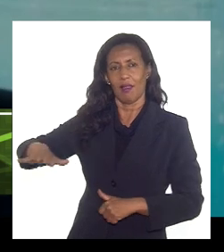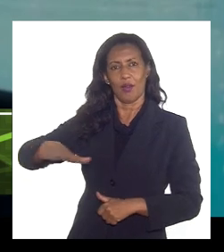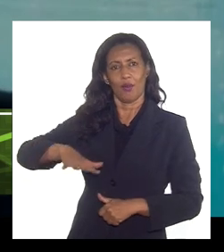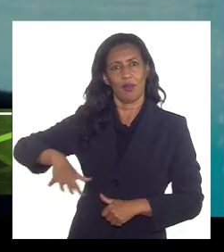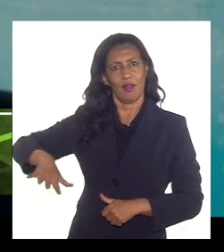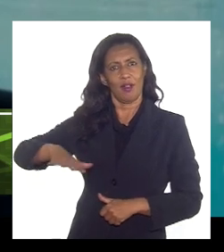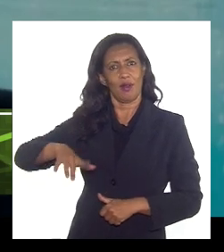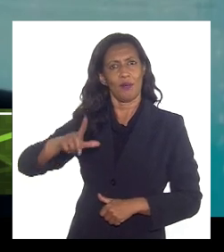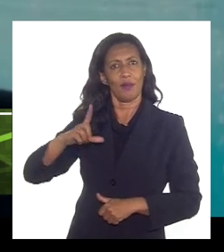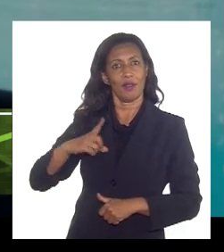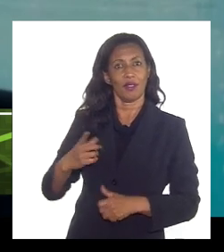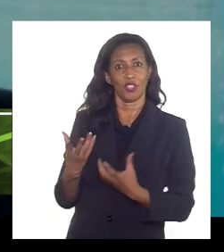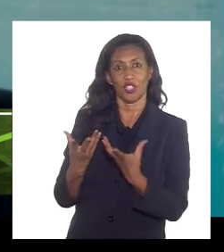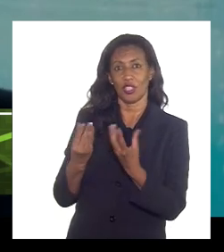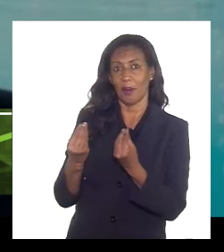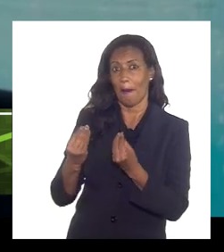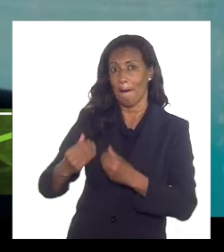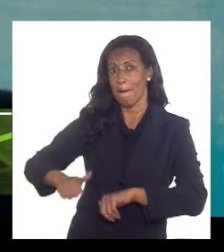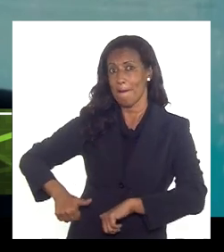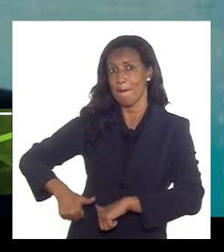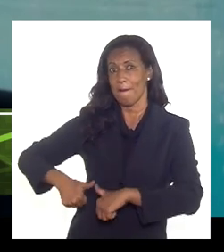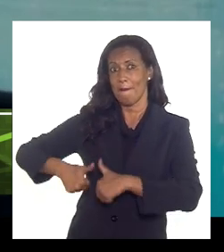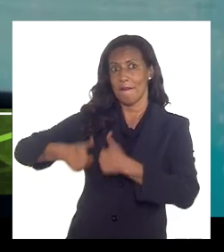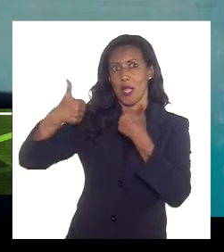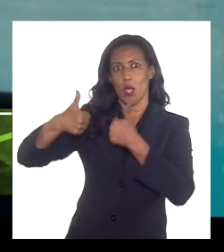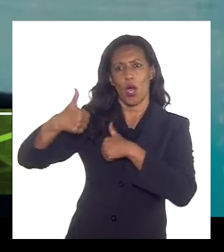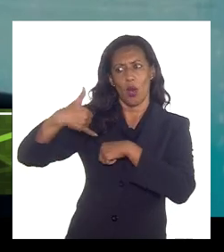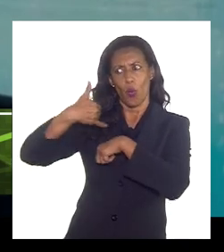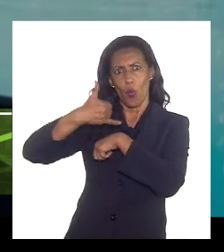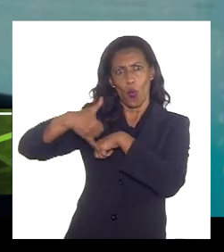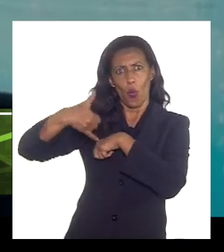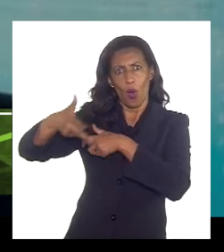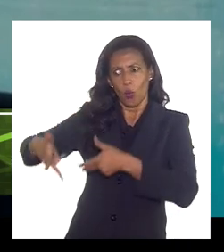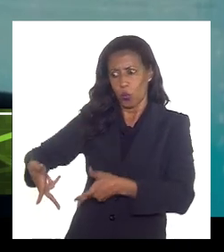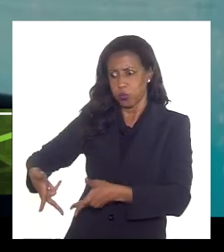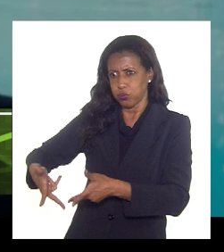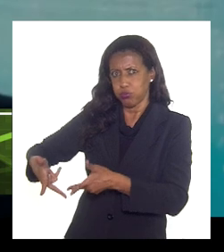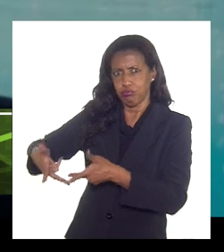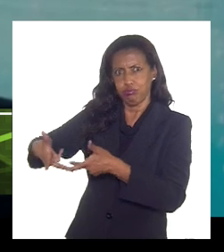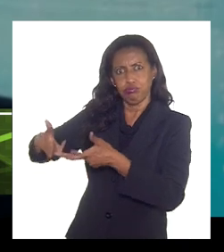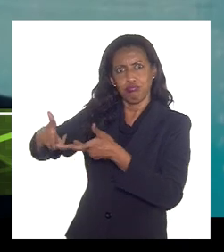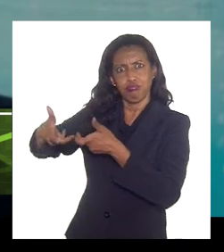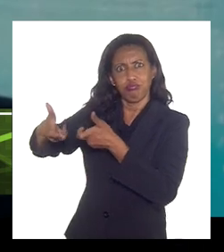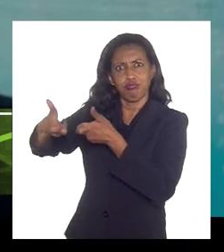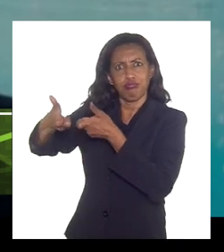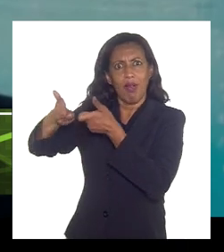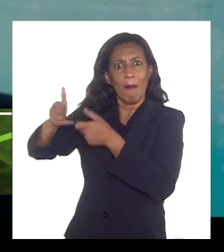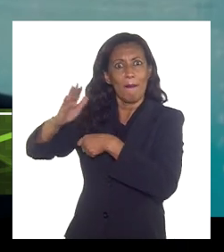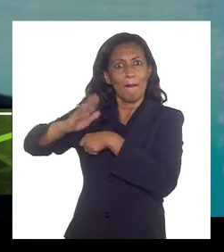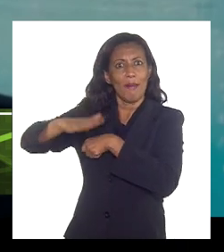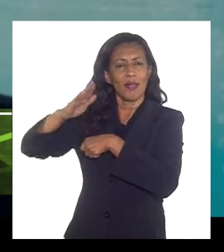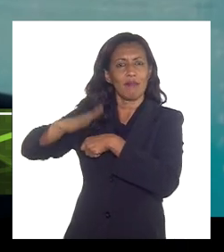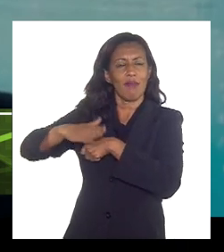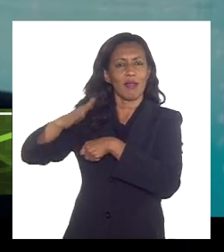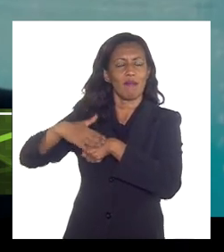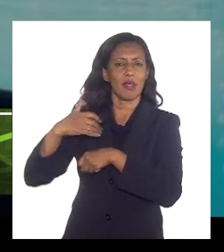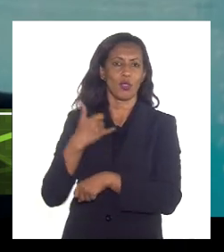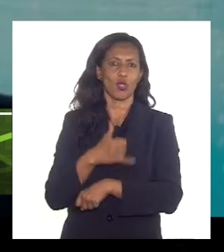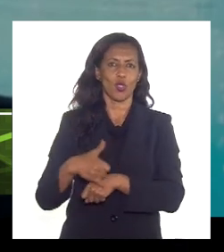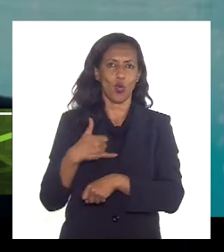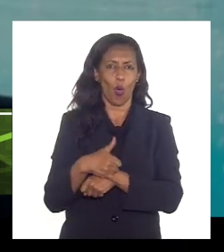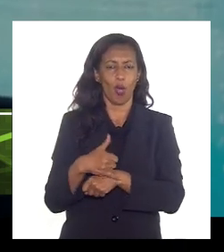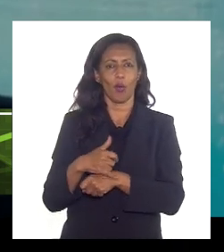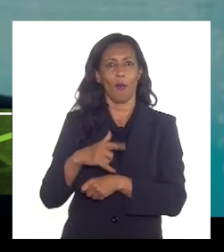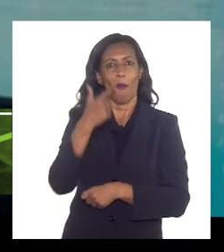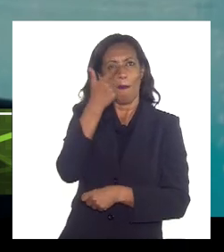tem muitas vezes uma melhora na produção de óleo a gente consegue recuperar mais óleo reinjetando